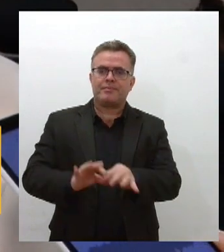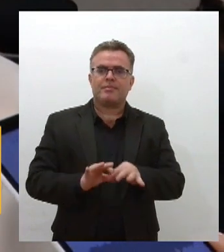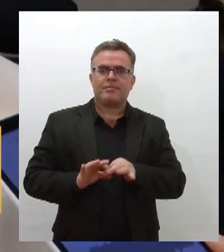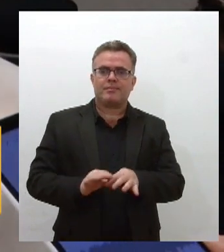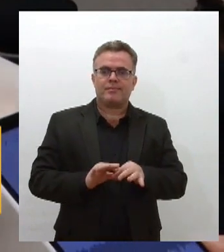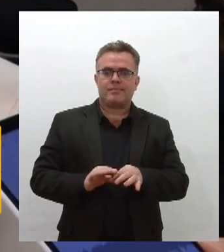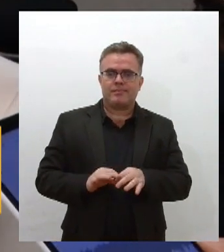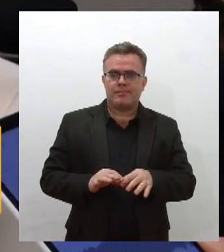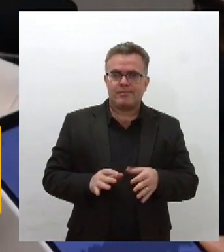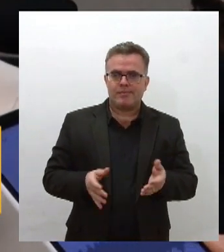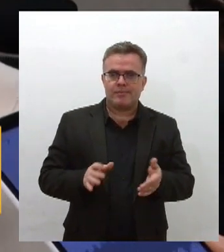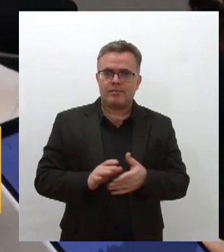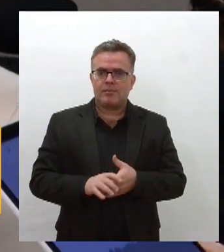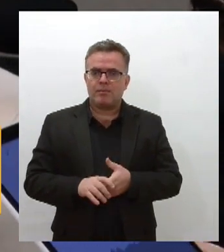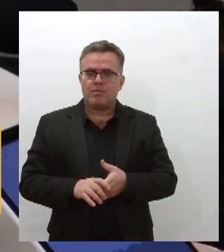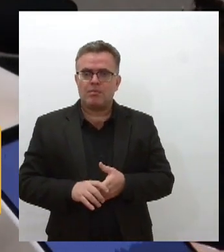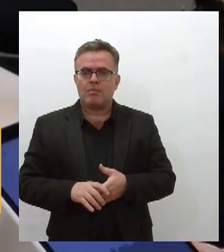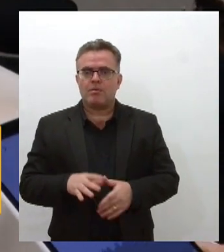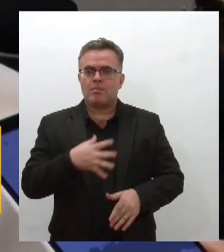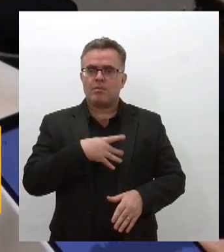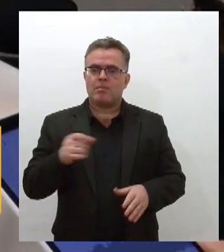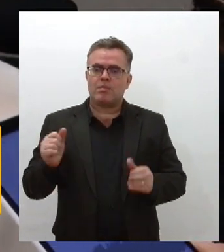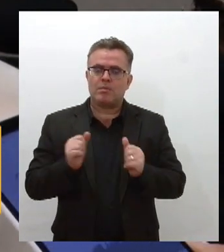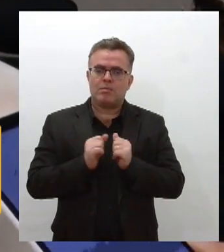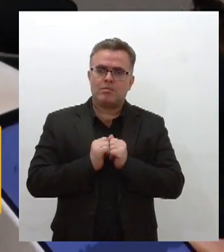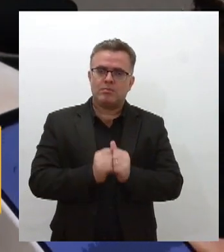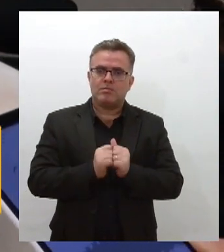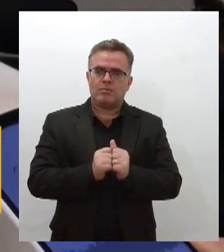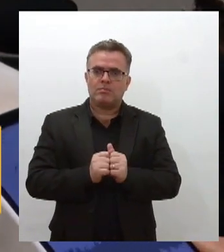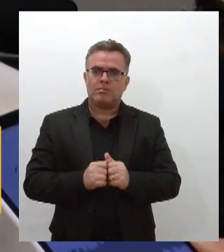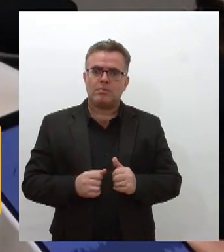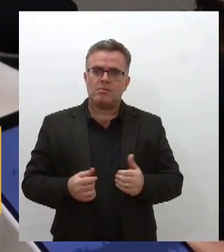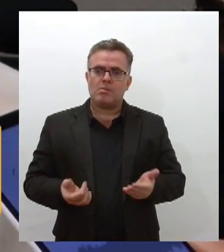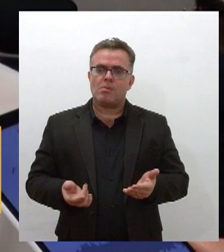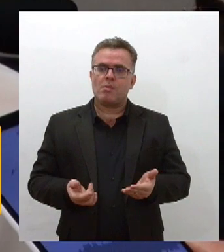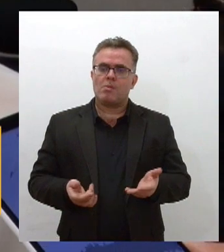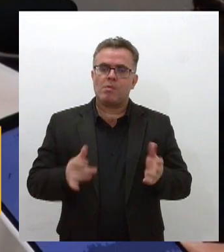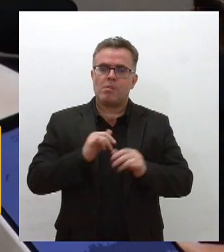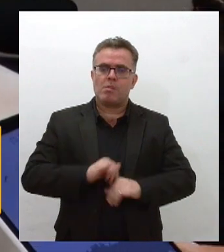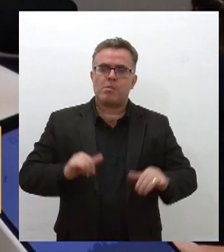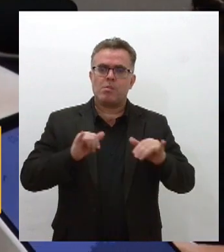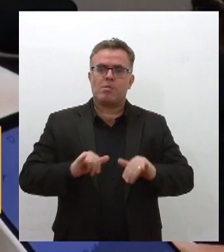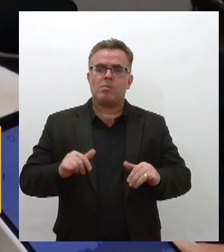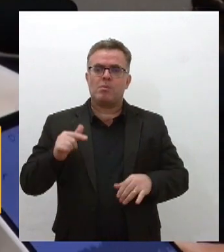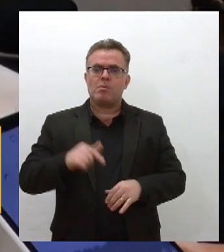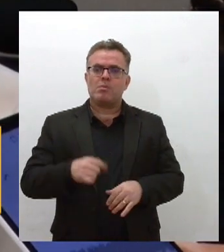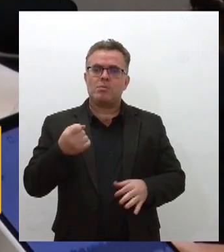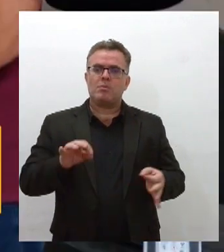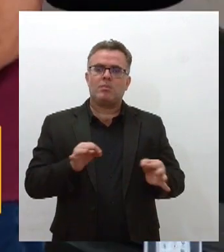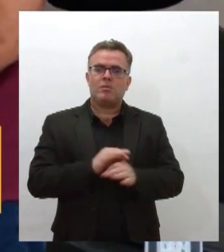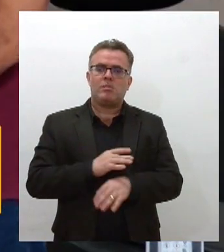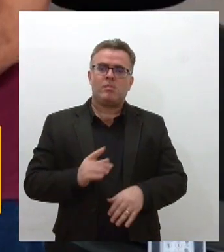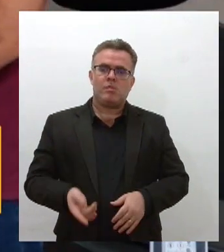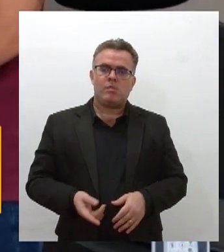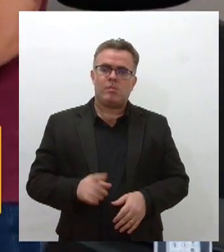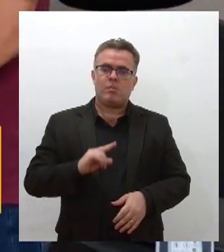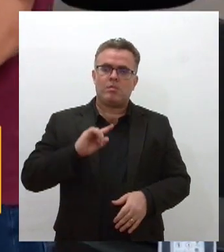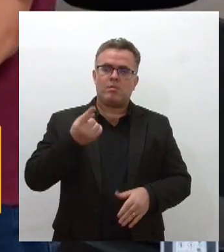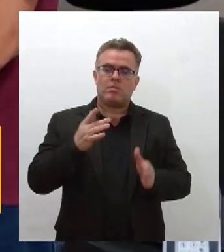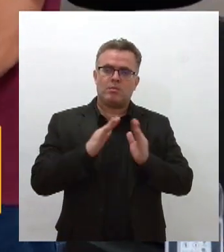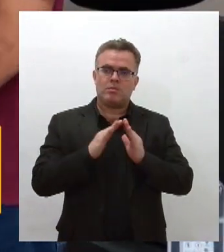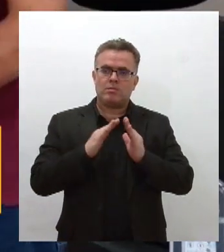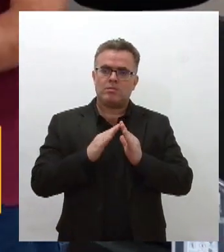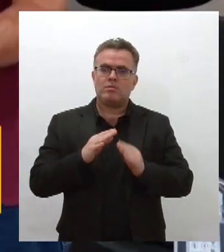dois filhos estão aqui me acompanhando então assim eu diria assim que Sergipe hoje é a minha primeira casa O título é